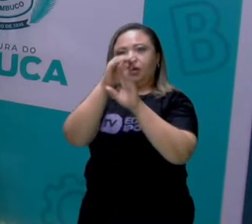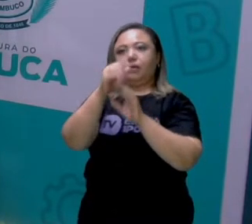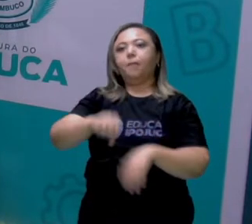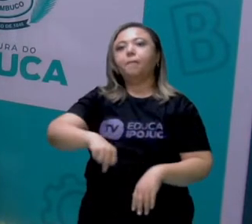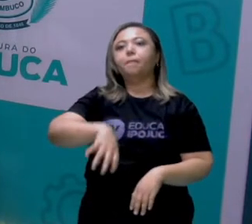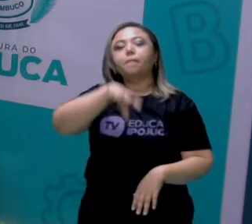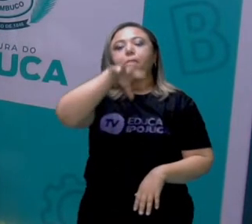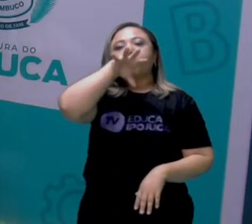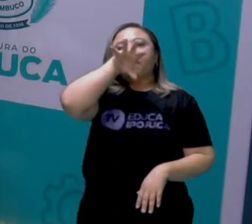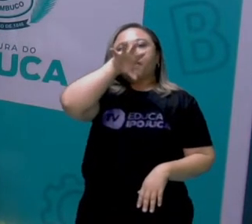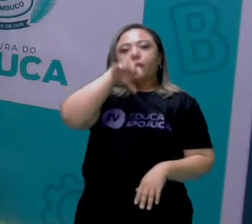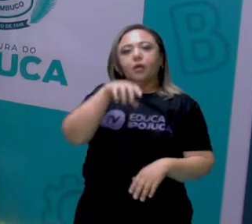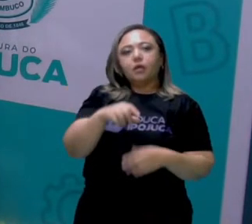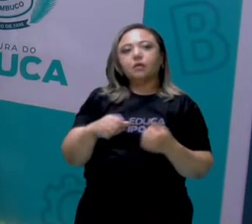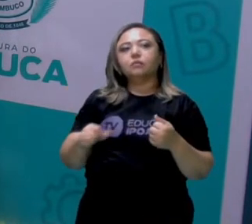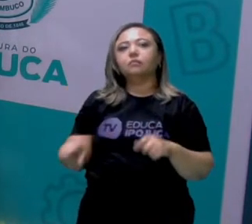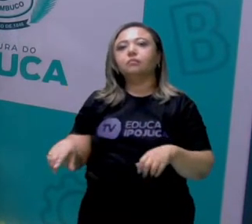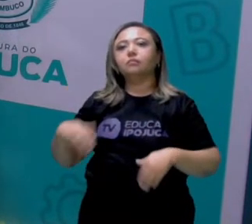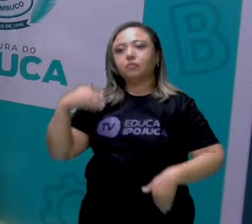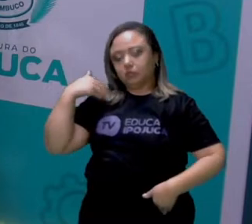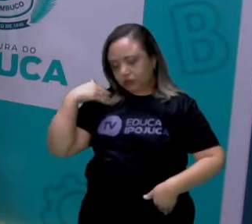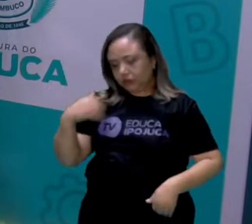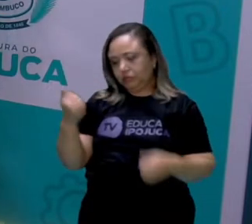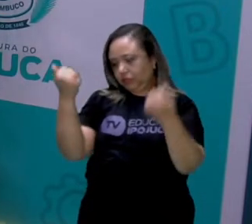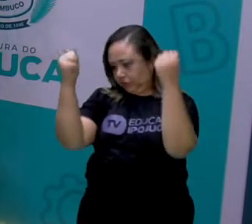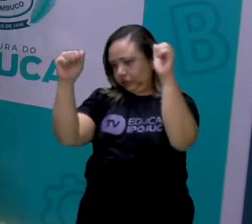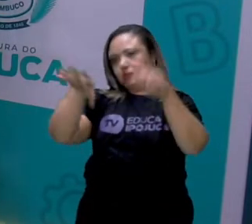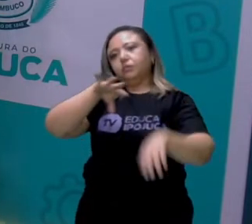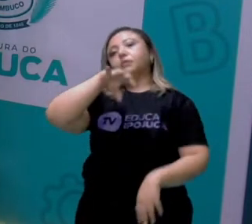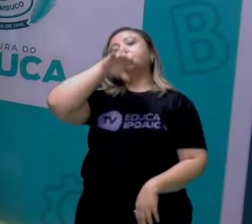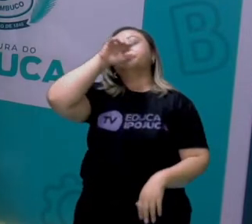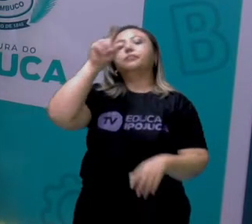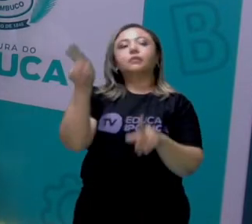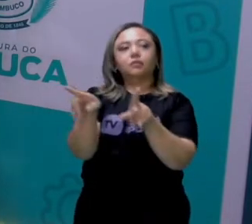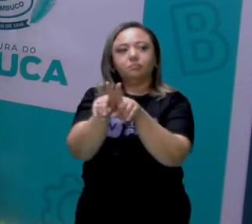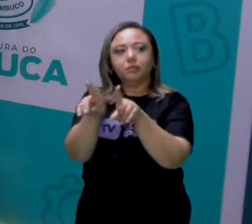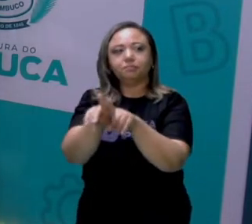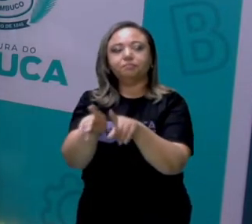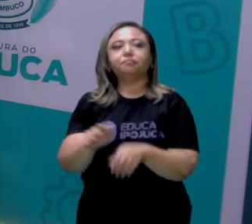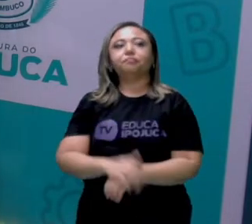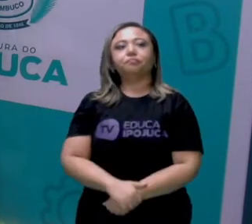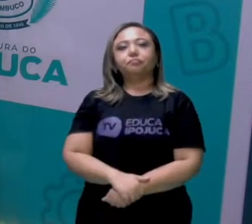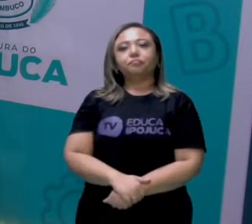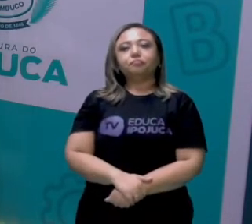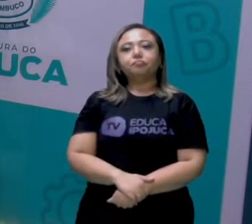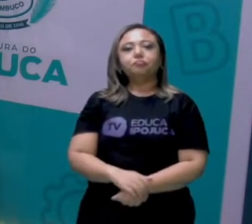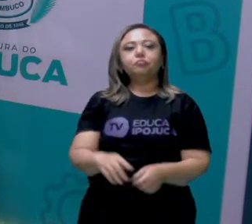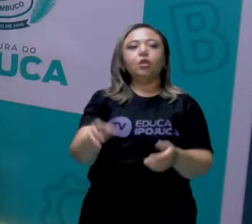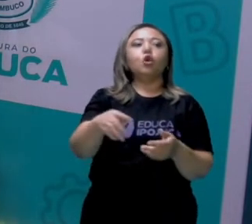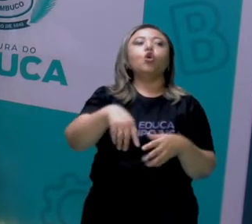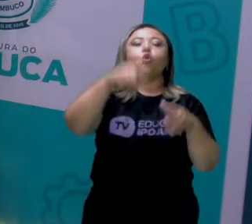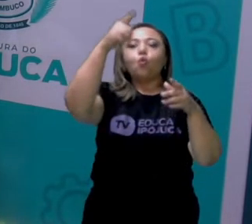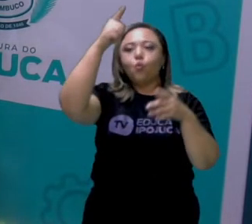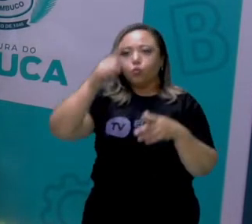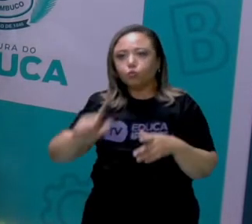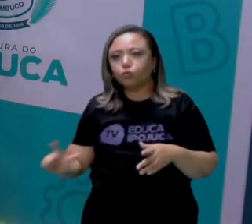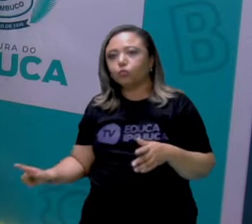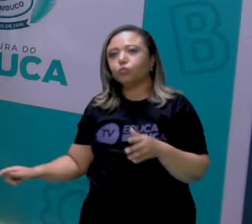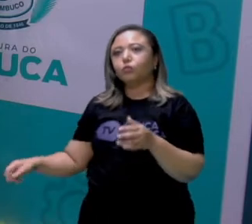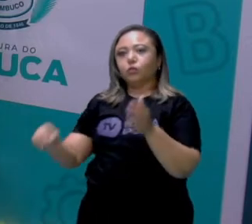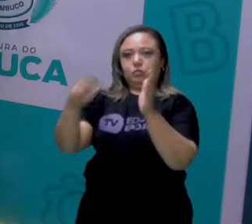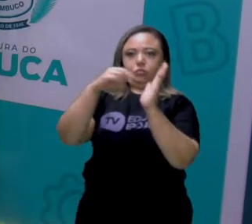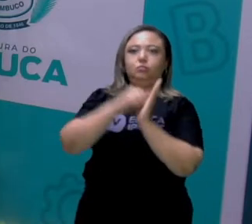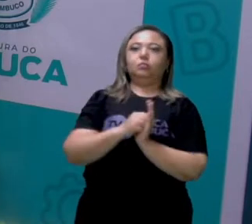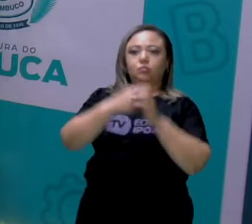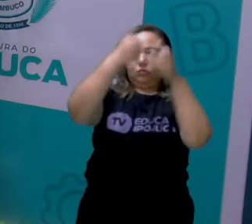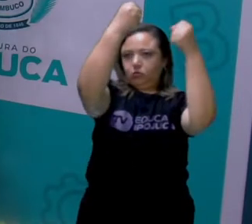aqui alguns exemplos da ginástica não competitiva que eu trago pra vocês. Outro conceito, tá